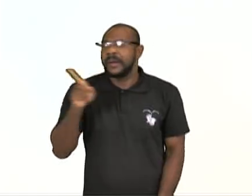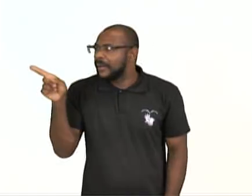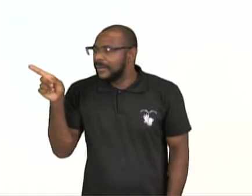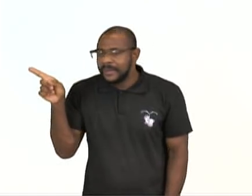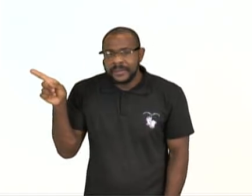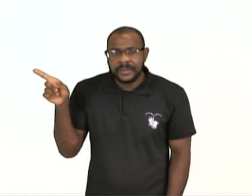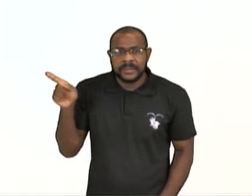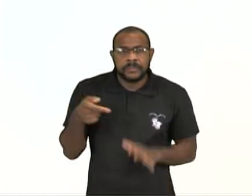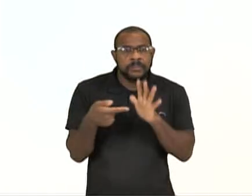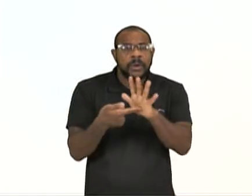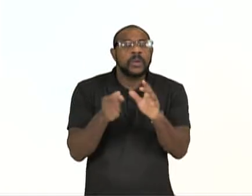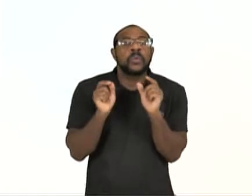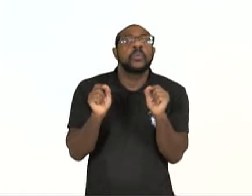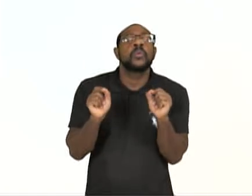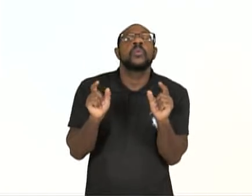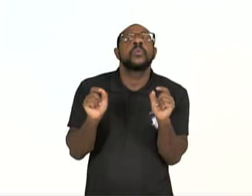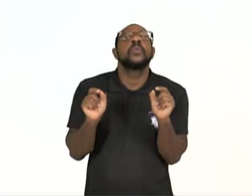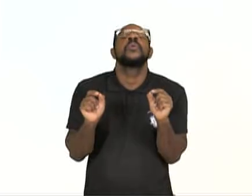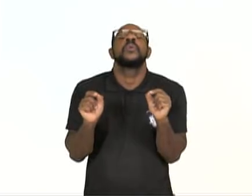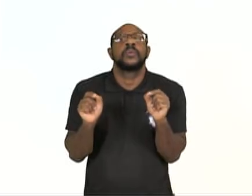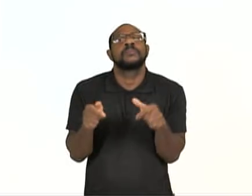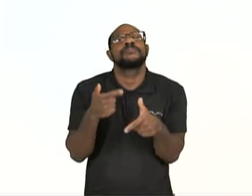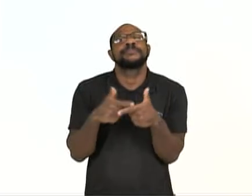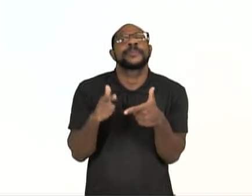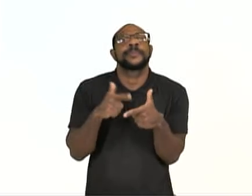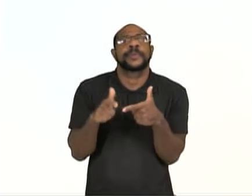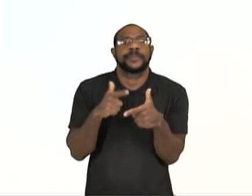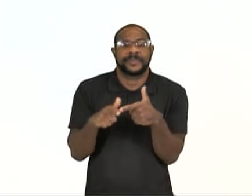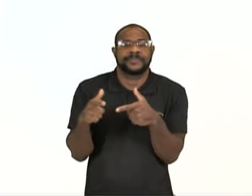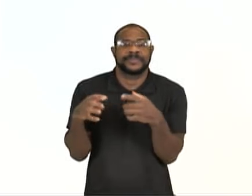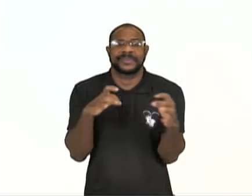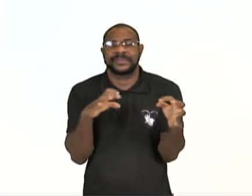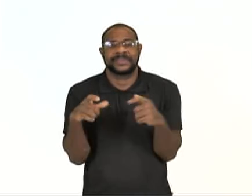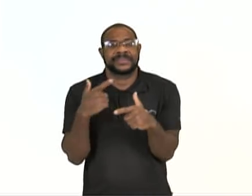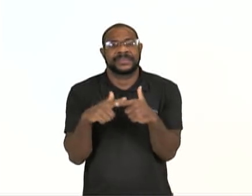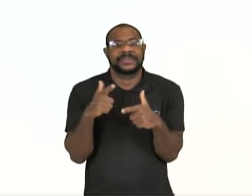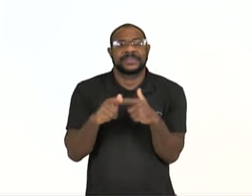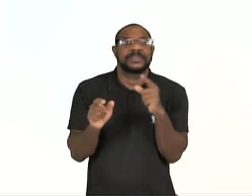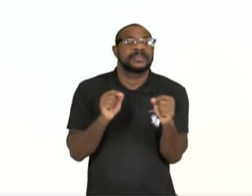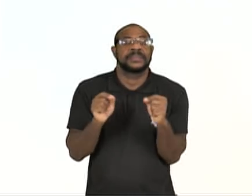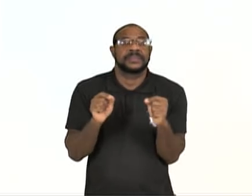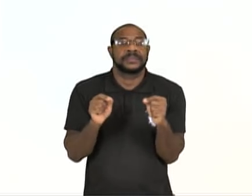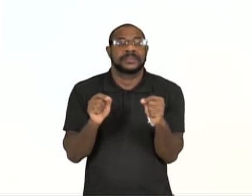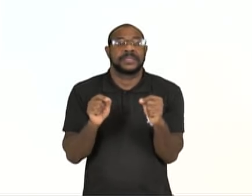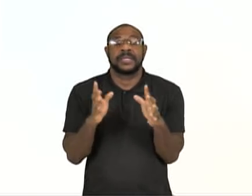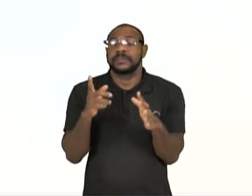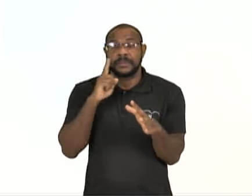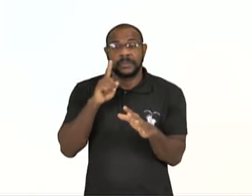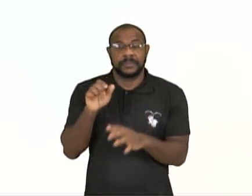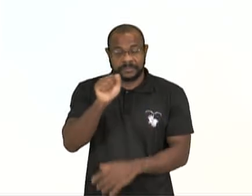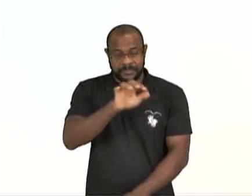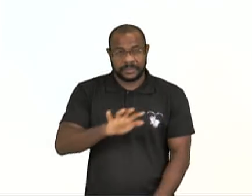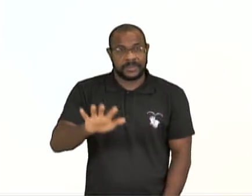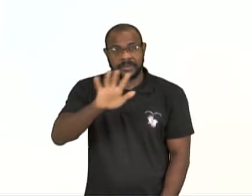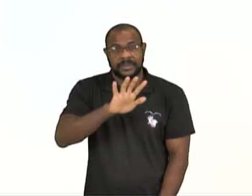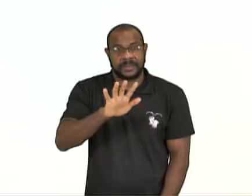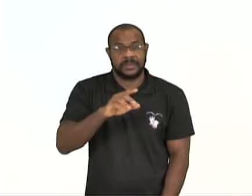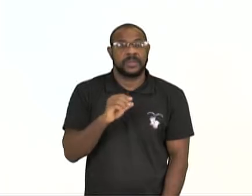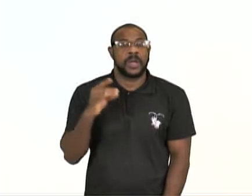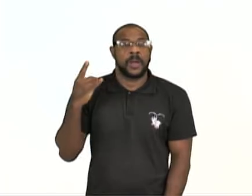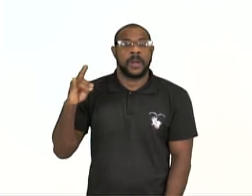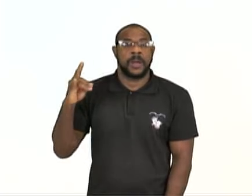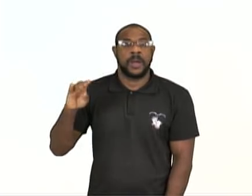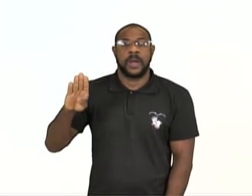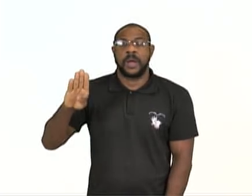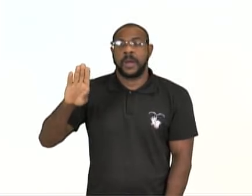ele está mostrando um conflito. Na verdade, não está mostrando conflito, está mostrando a imagem da Bolívia.